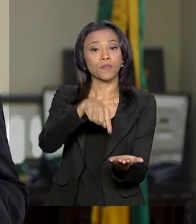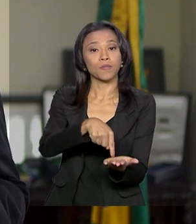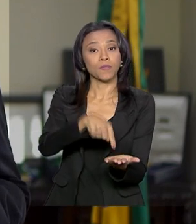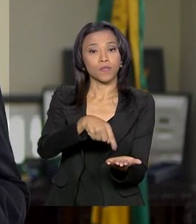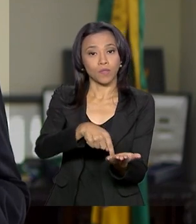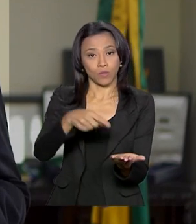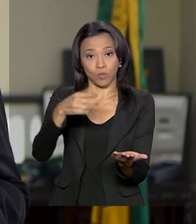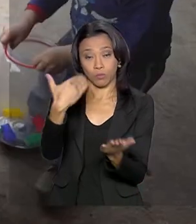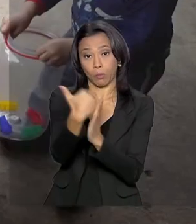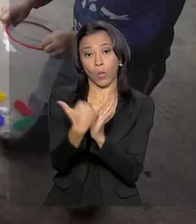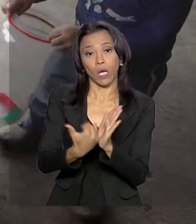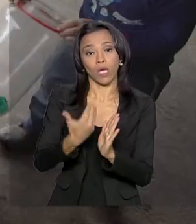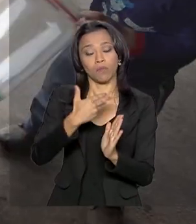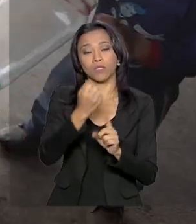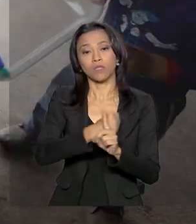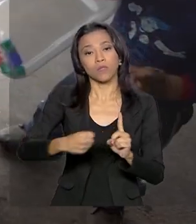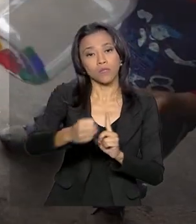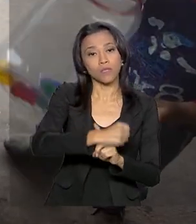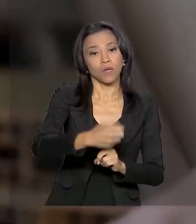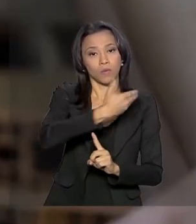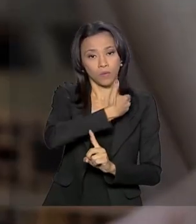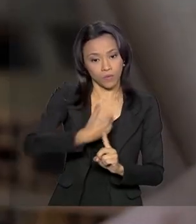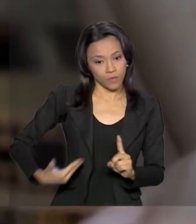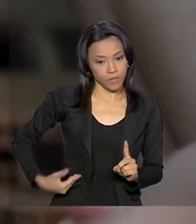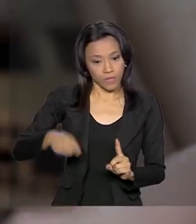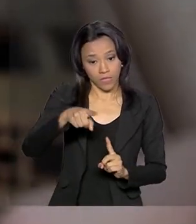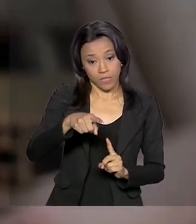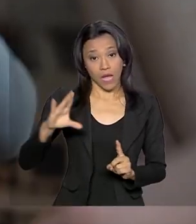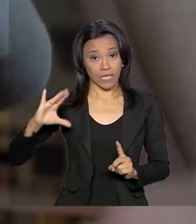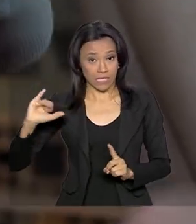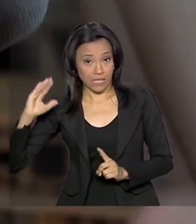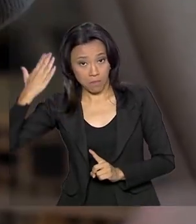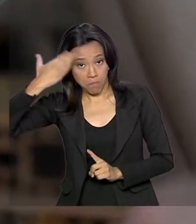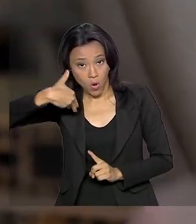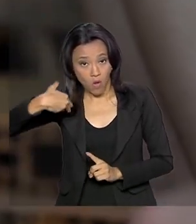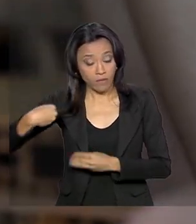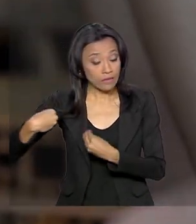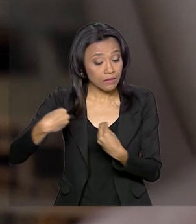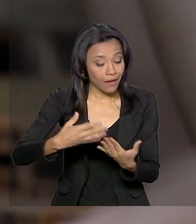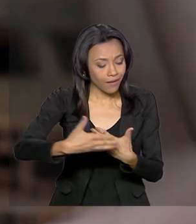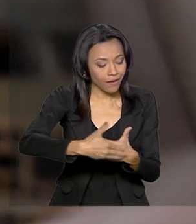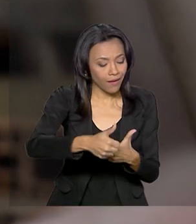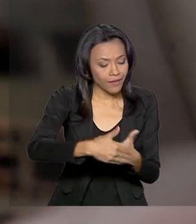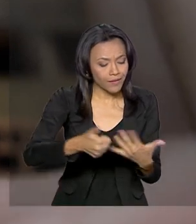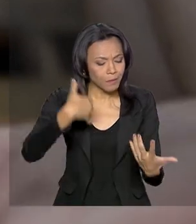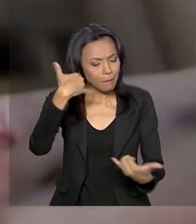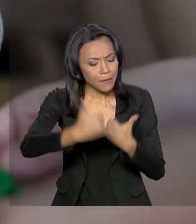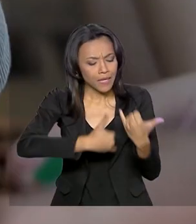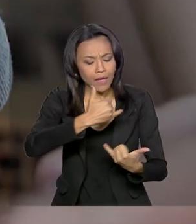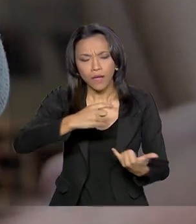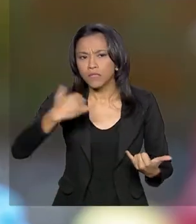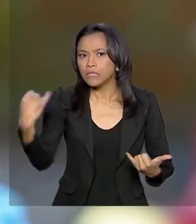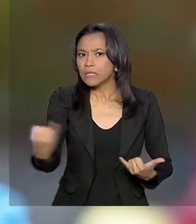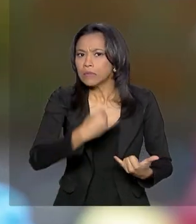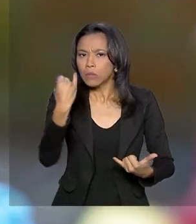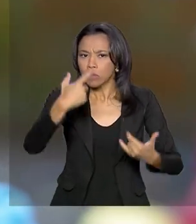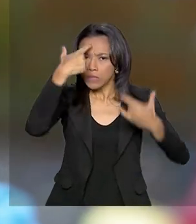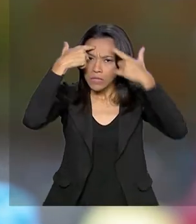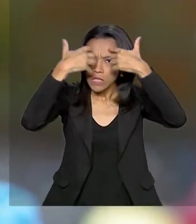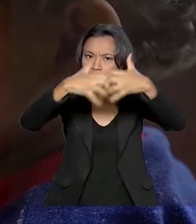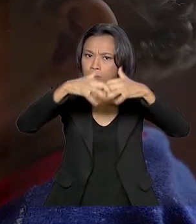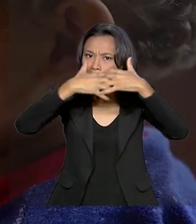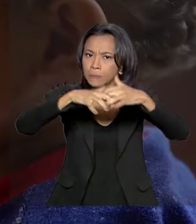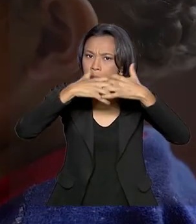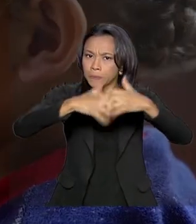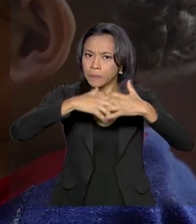sociais do governo federal. A ciência comprova que dar carinho, brincar e cuidar é fundamental para o desenvolvimento. O vínculo